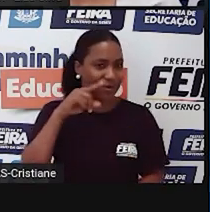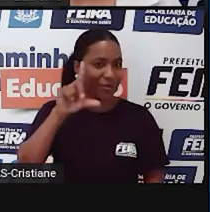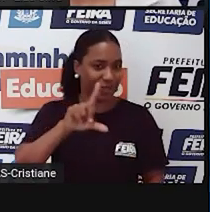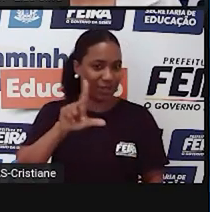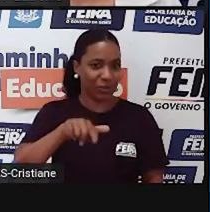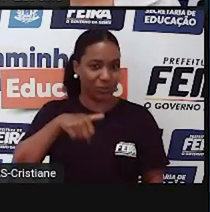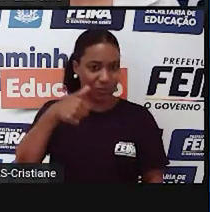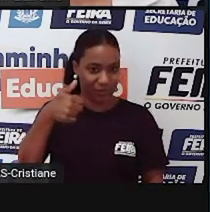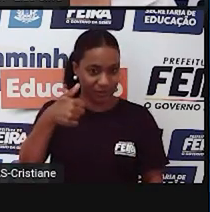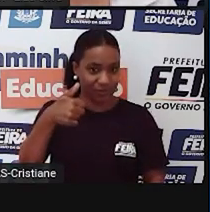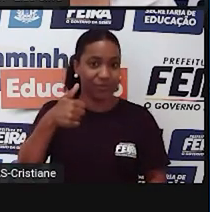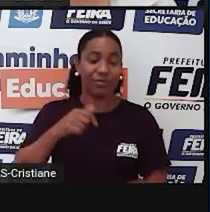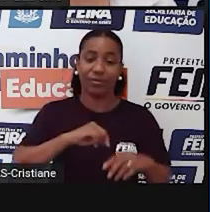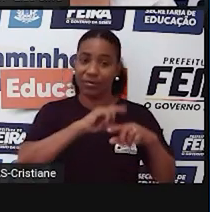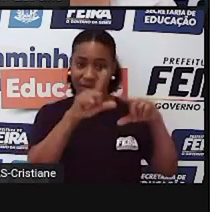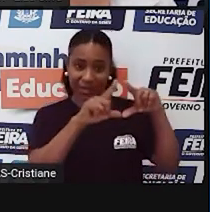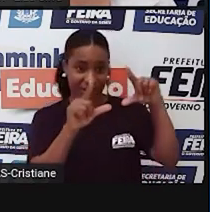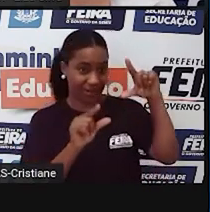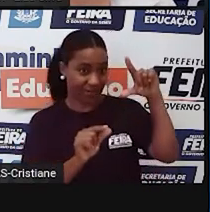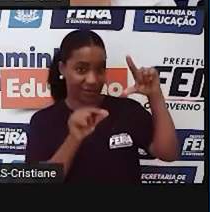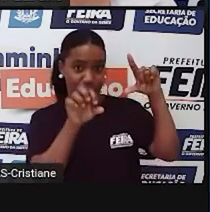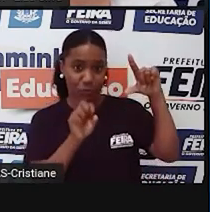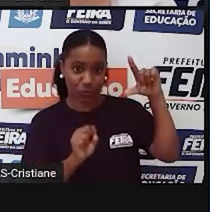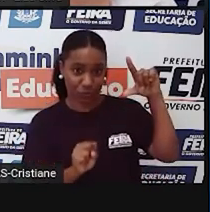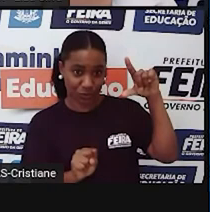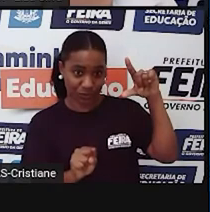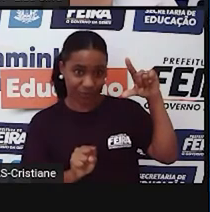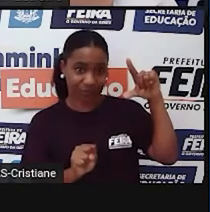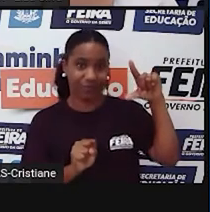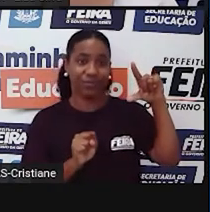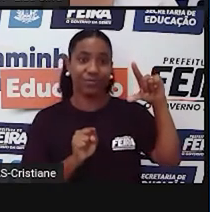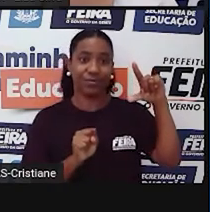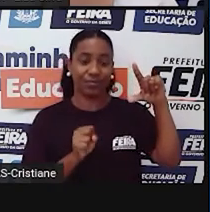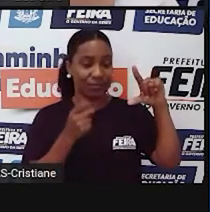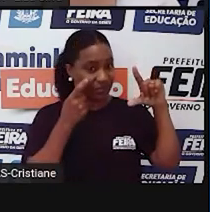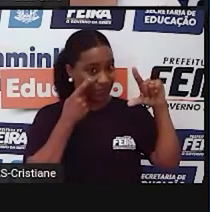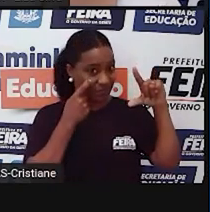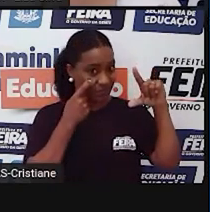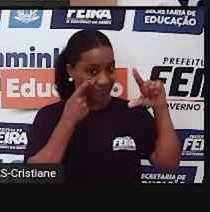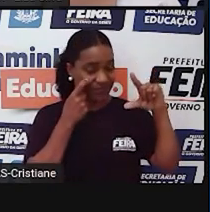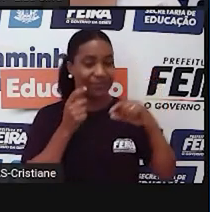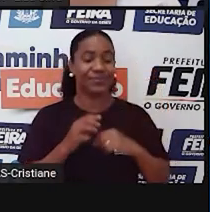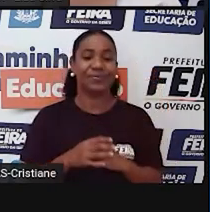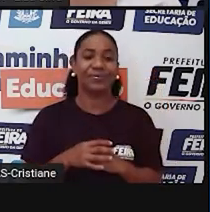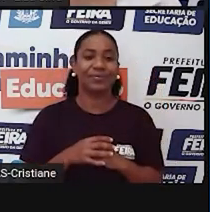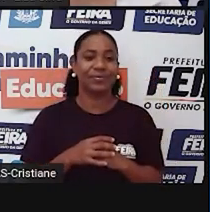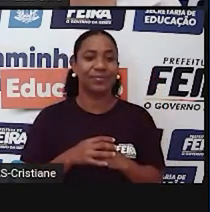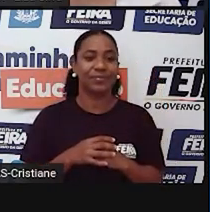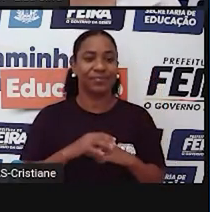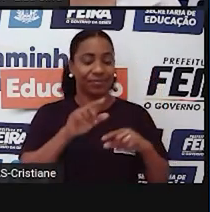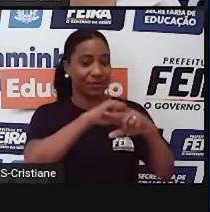Temos África do Sul. Vamos acompanhar aqui junto com ele. O